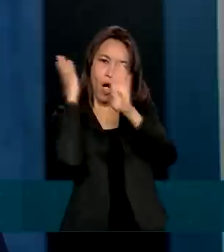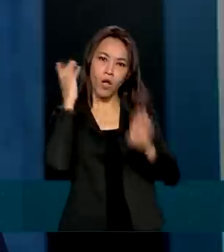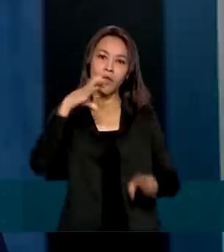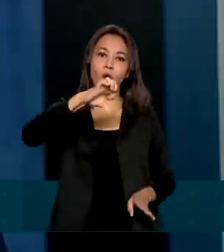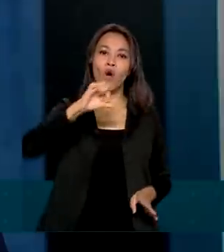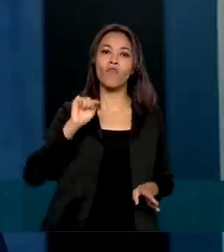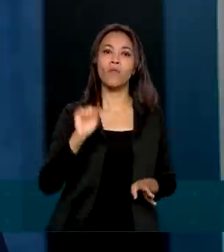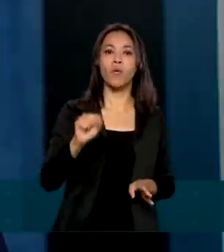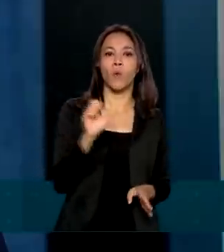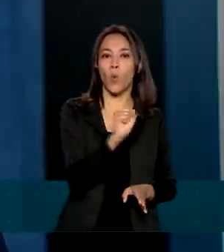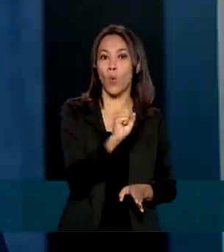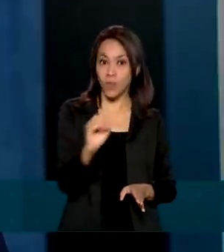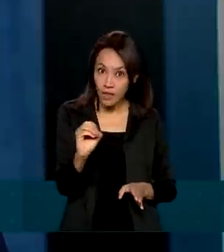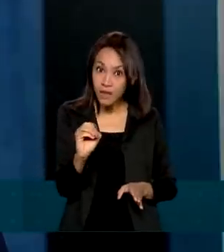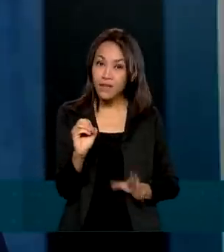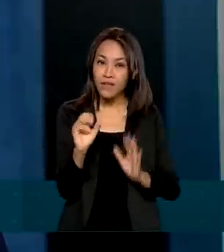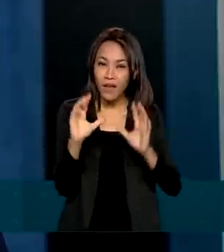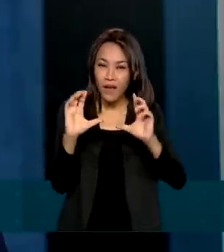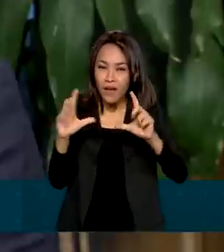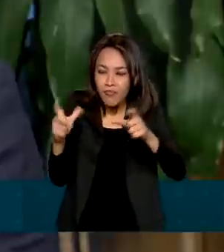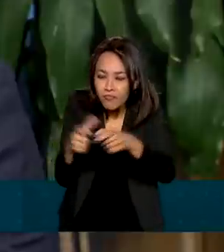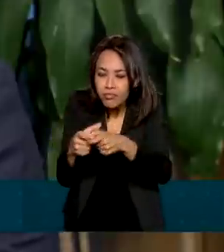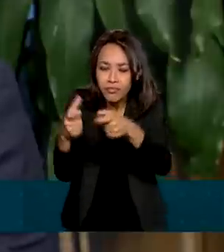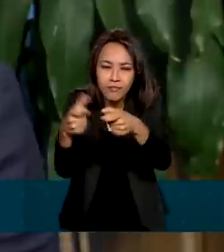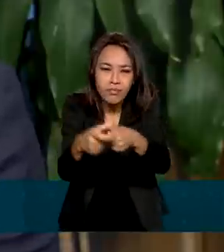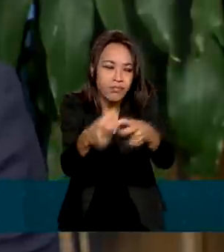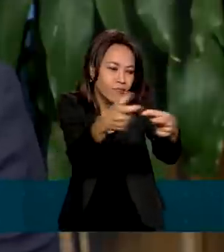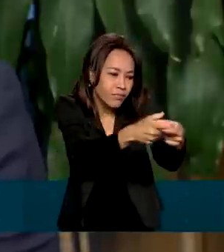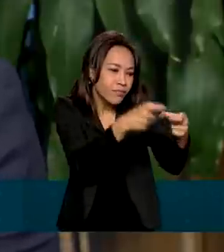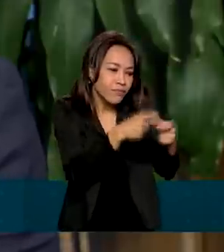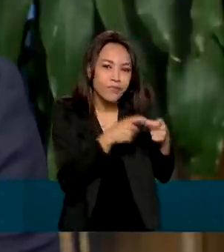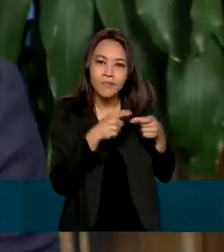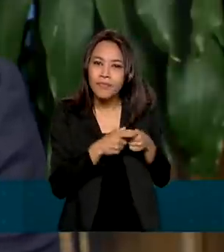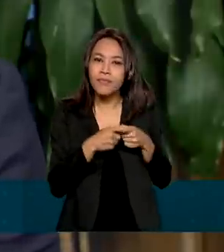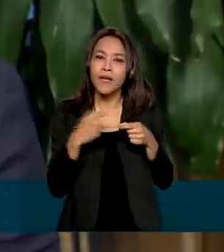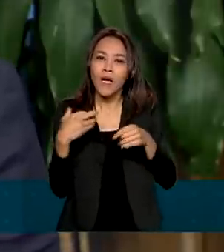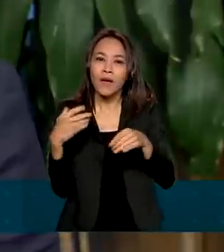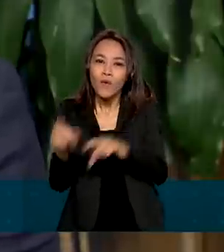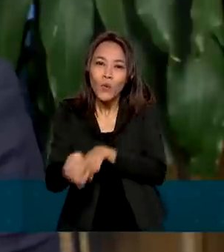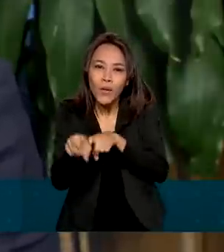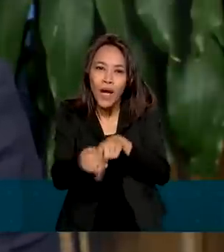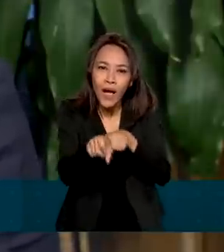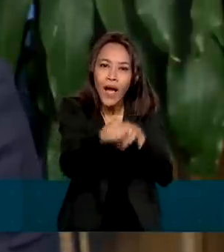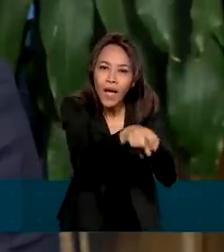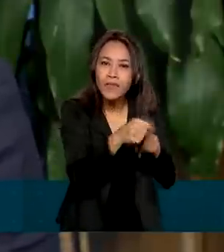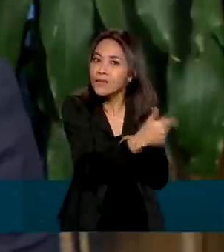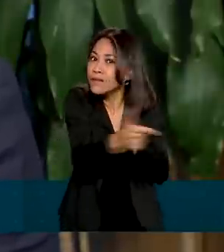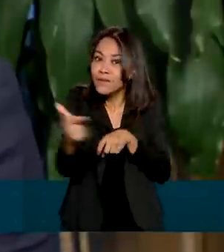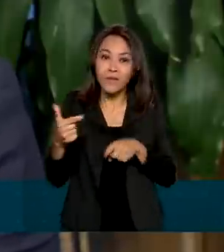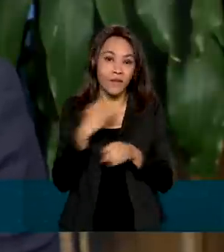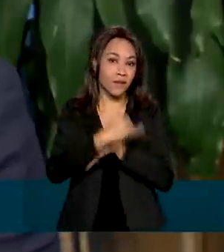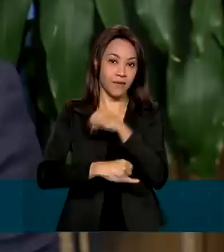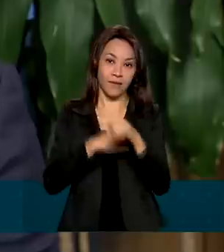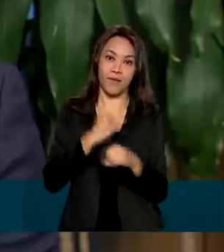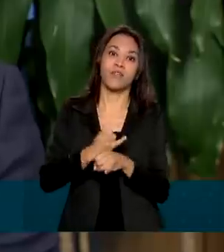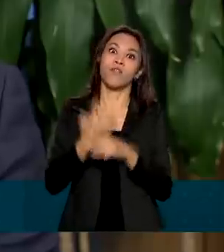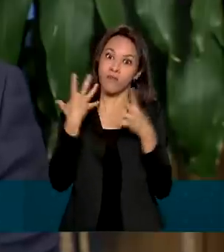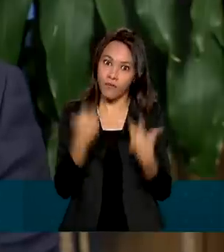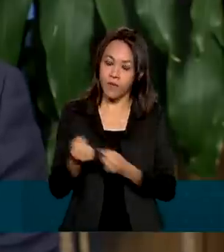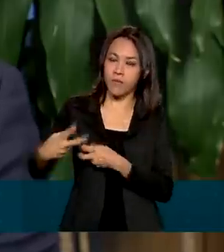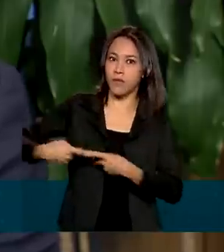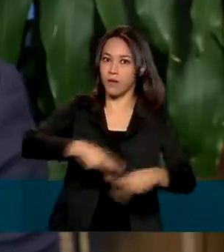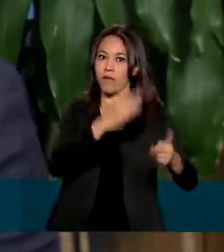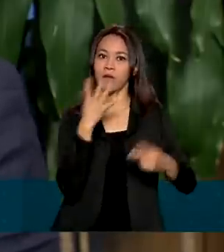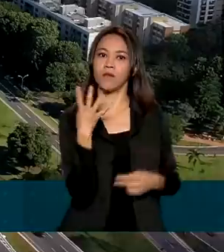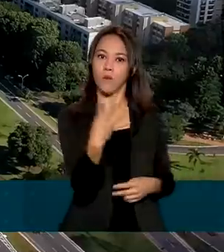vilas, comunidades, comunidades rurais, que não tem internet. Então, a gente vai levar o 4G para